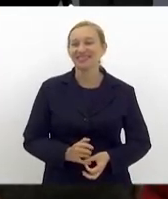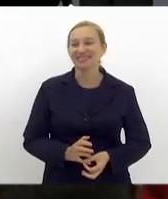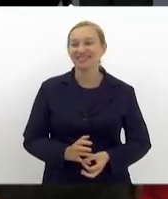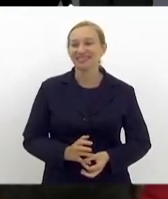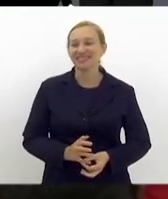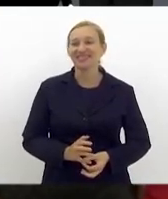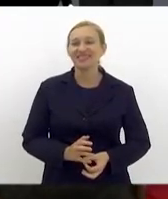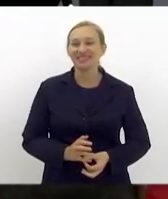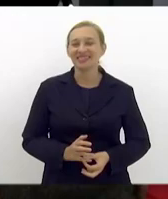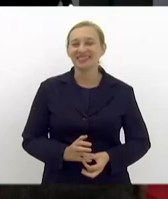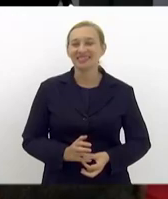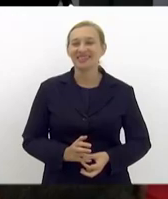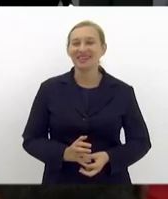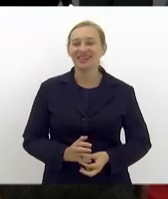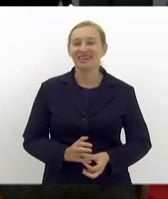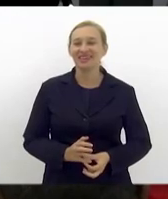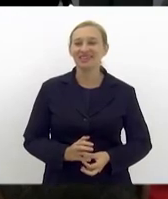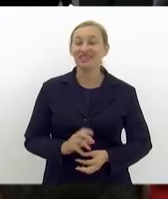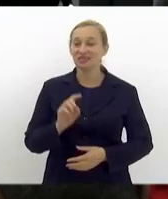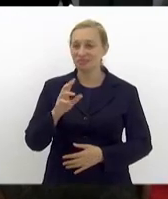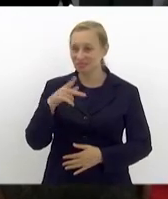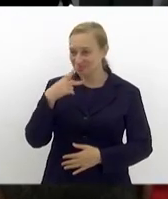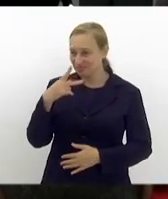E só para...